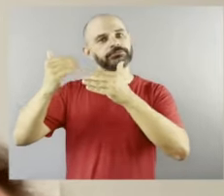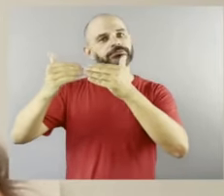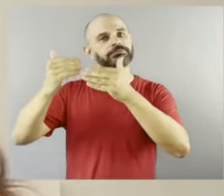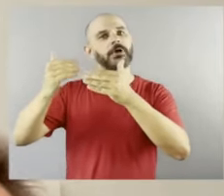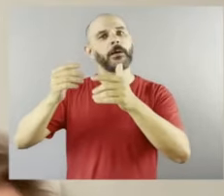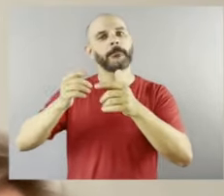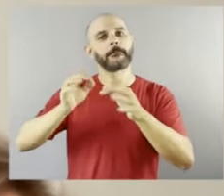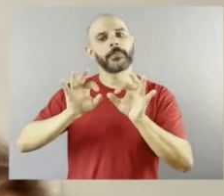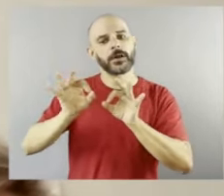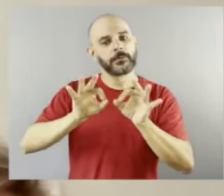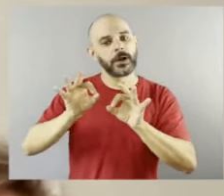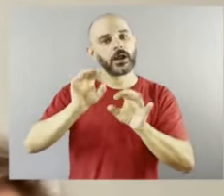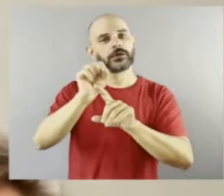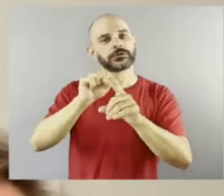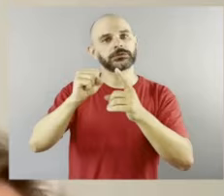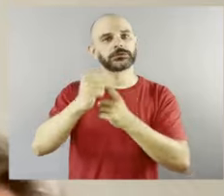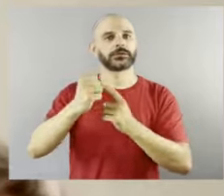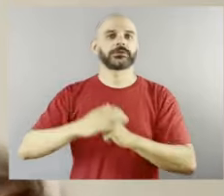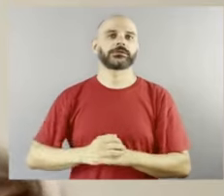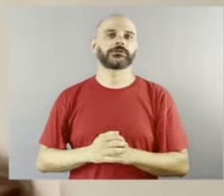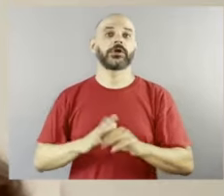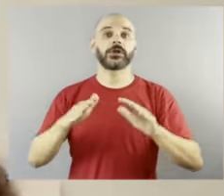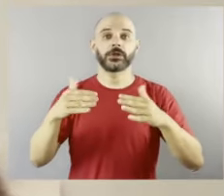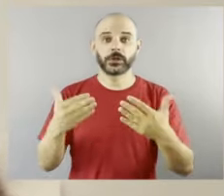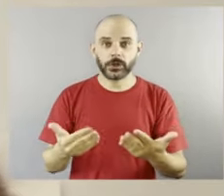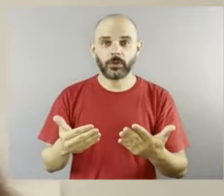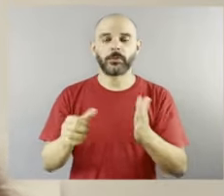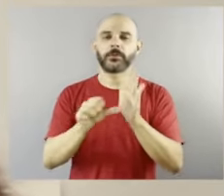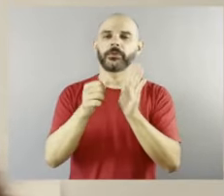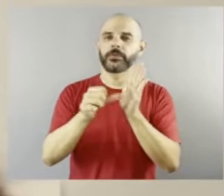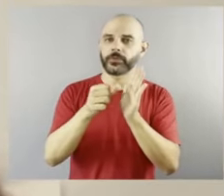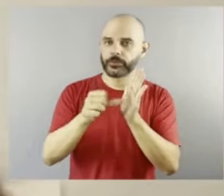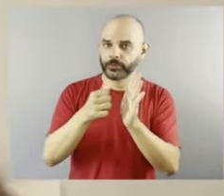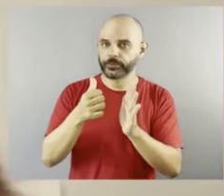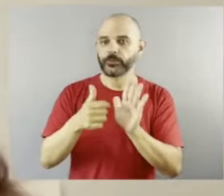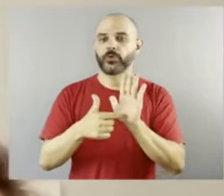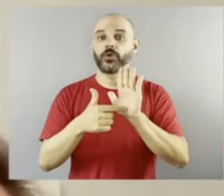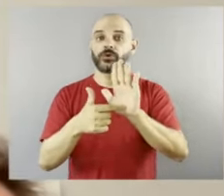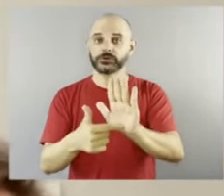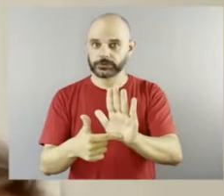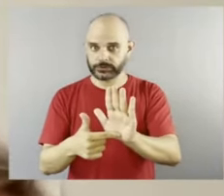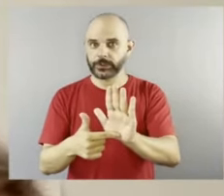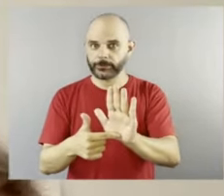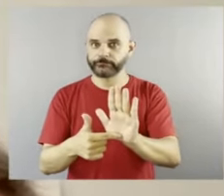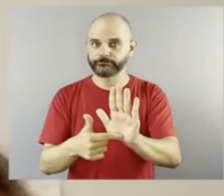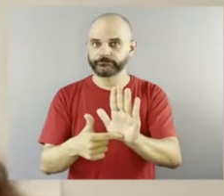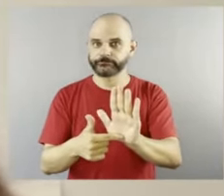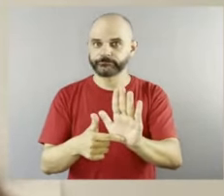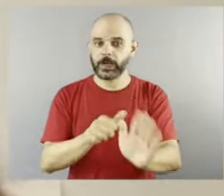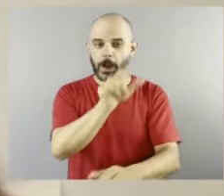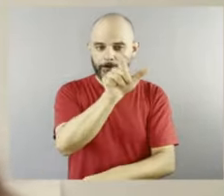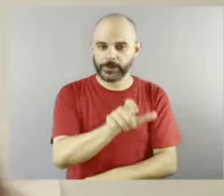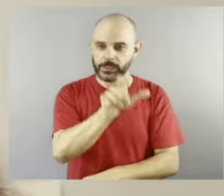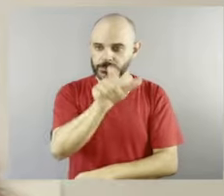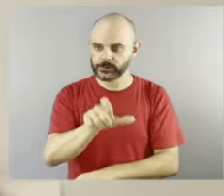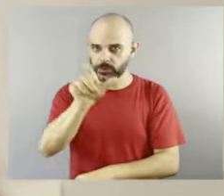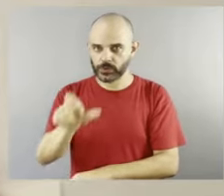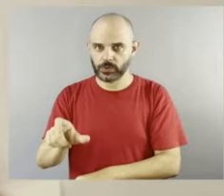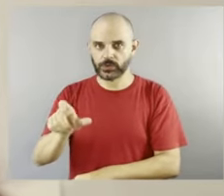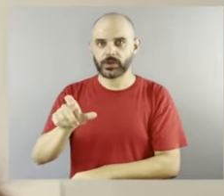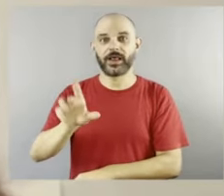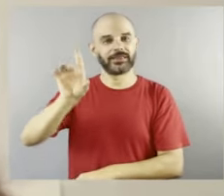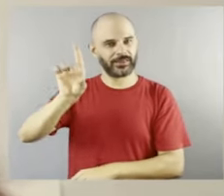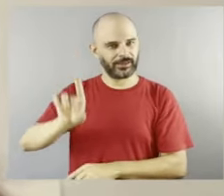É um preparar da sociedade. Então, a primeira coisa que a gente fez foi mostrar as pessoas com deficiência não